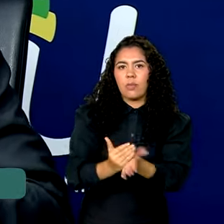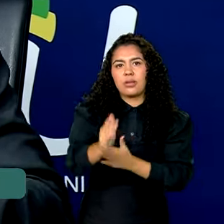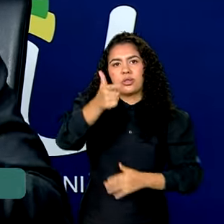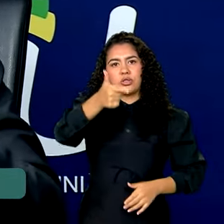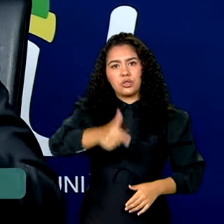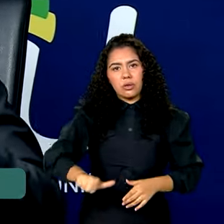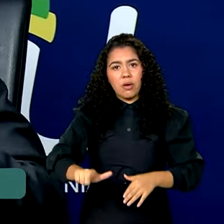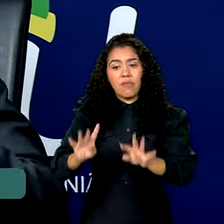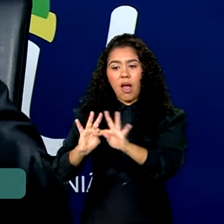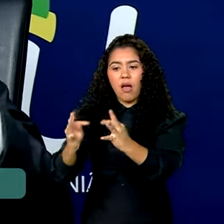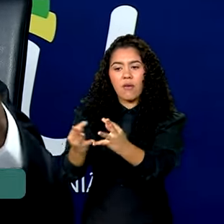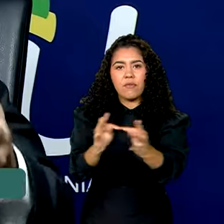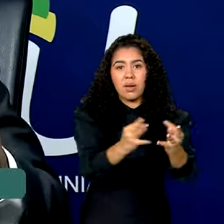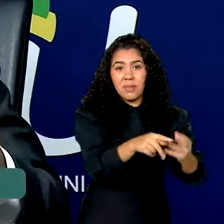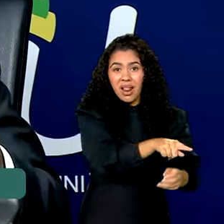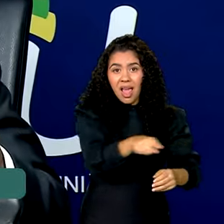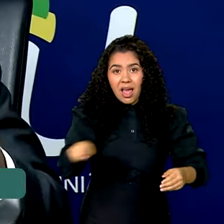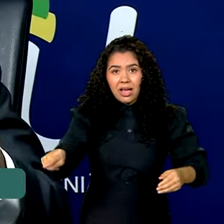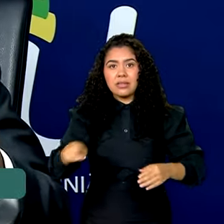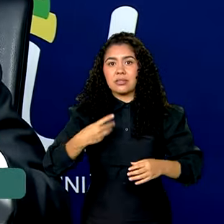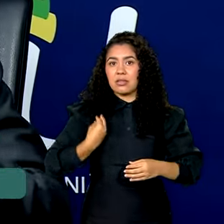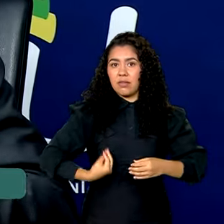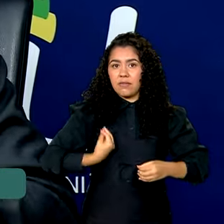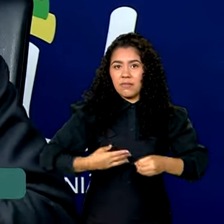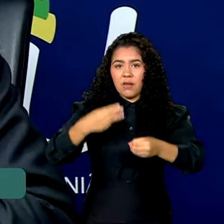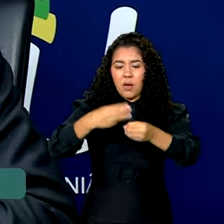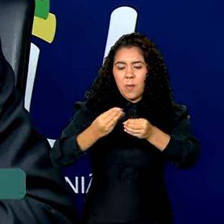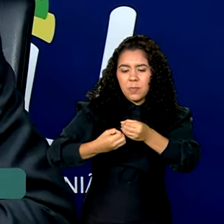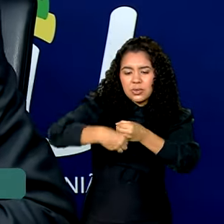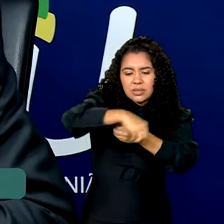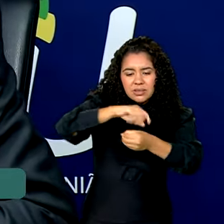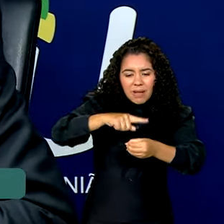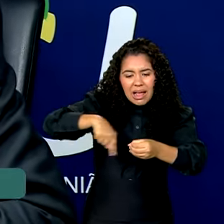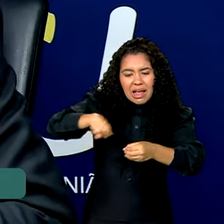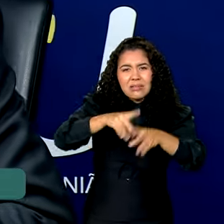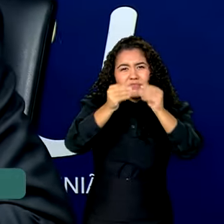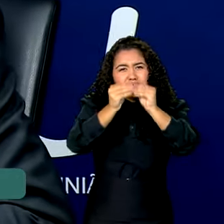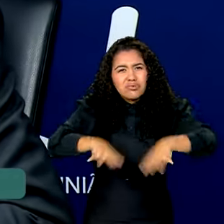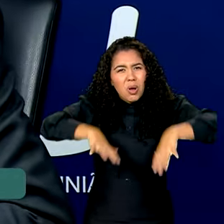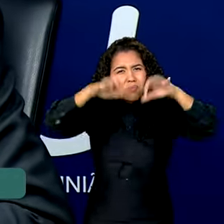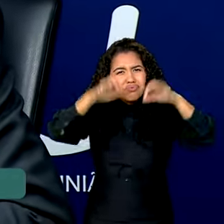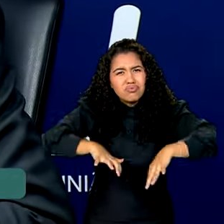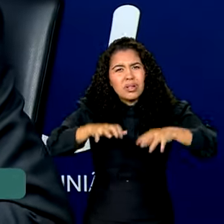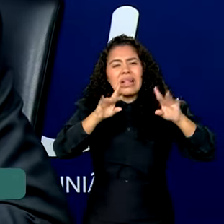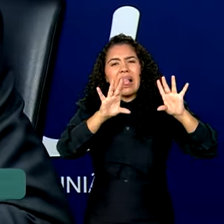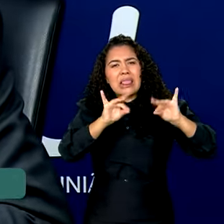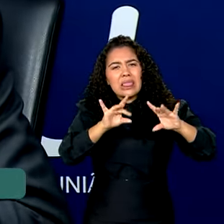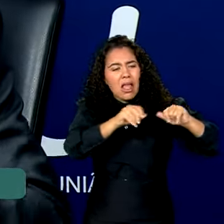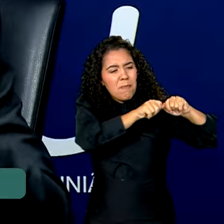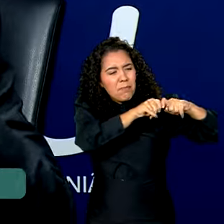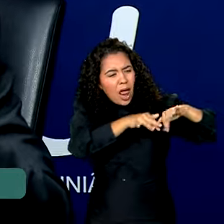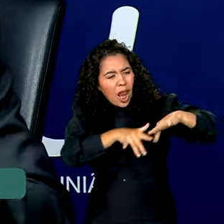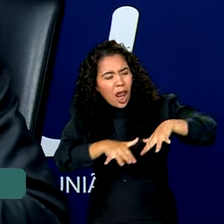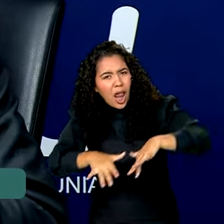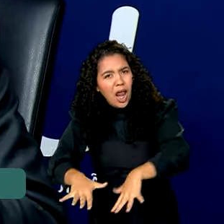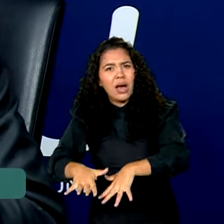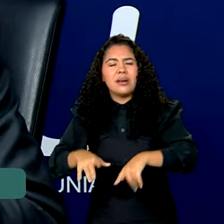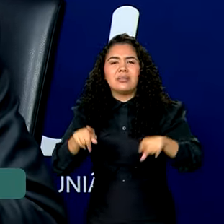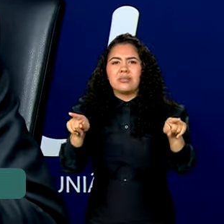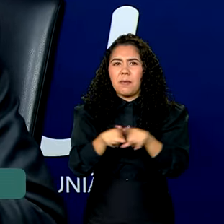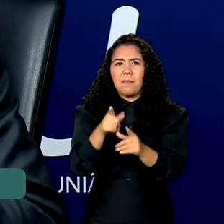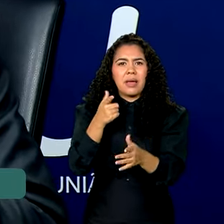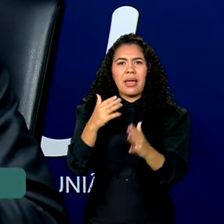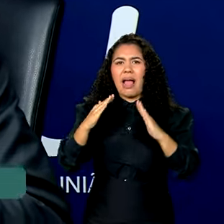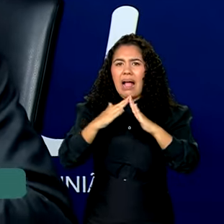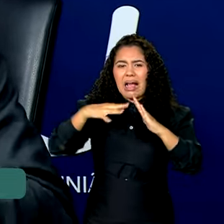famílias que residem nas áreas que foram inundadas ou onde houve deslizamento, queda de barreira, pessoas que perderam tudo